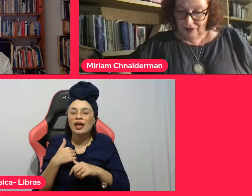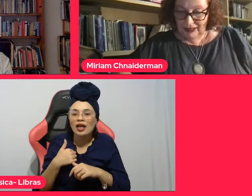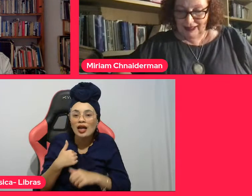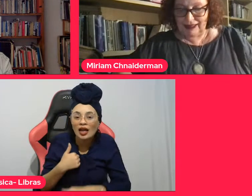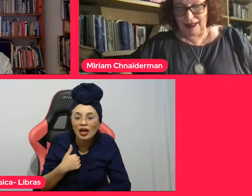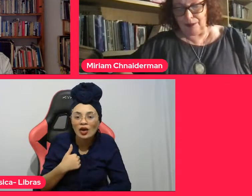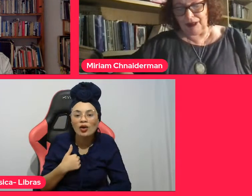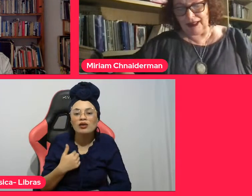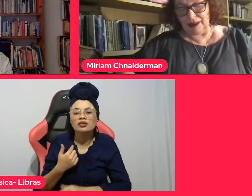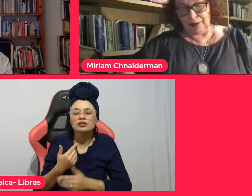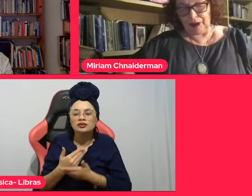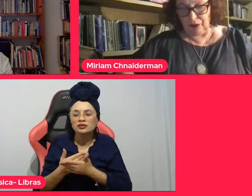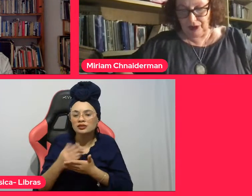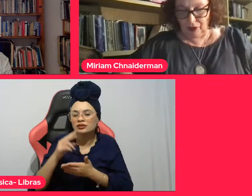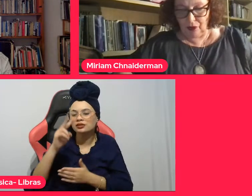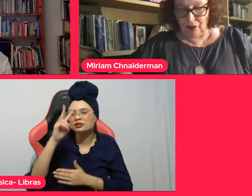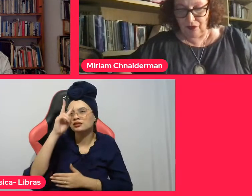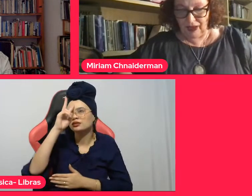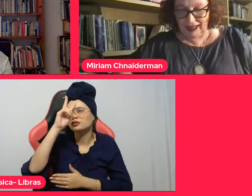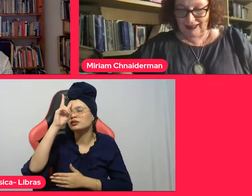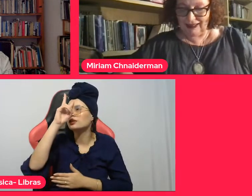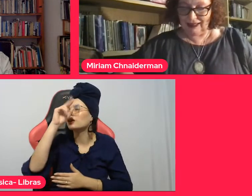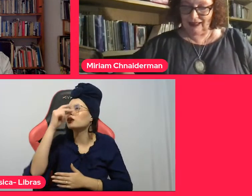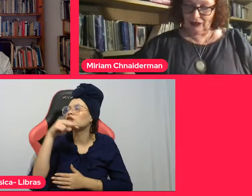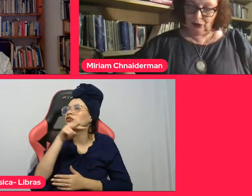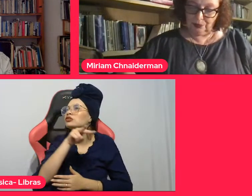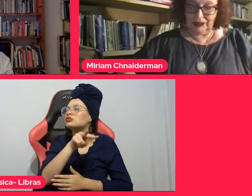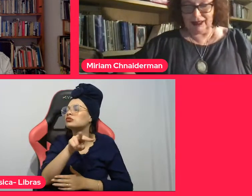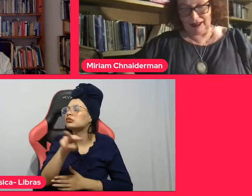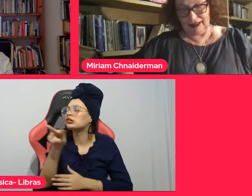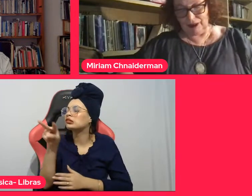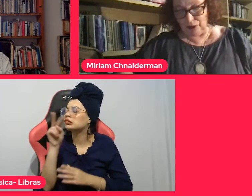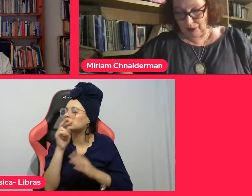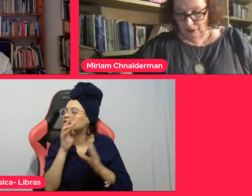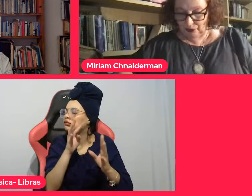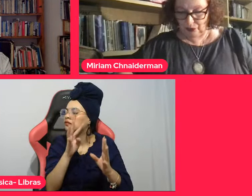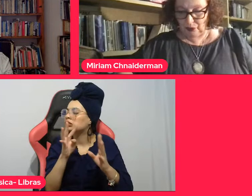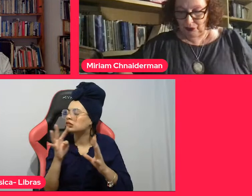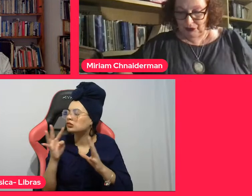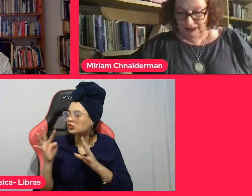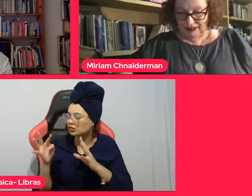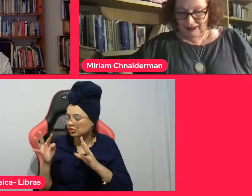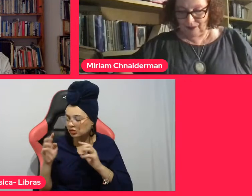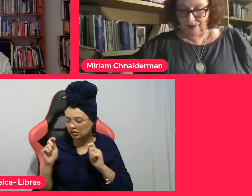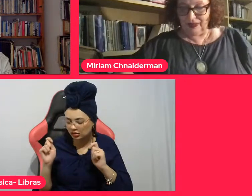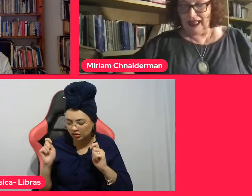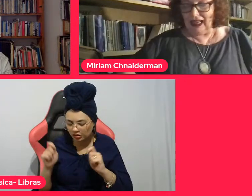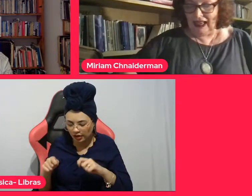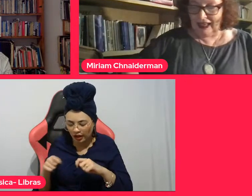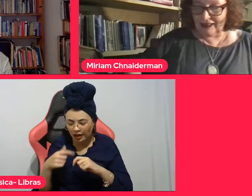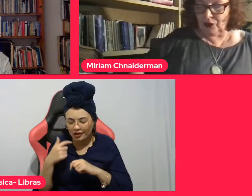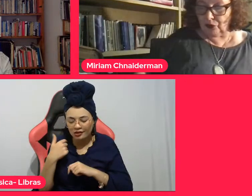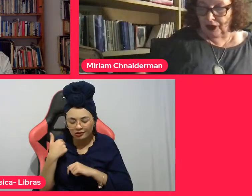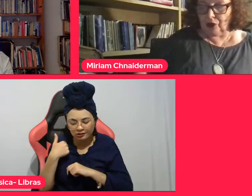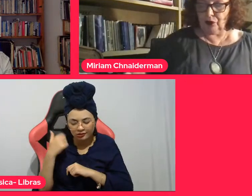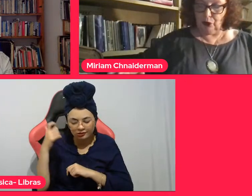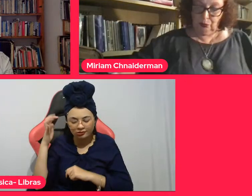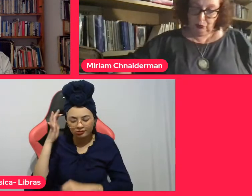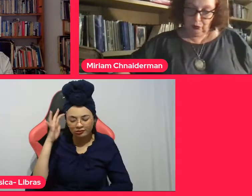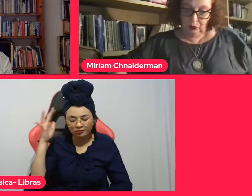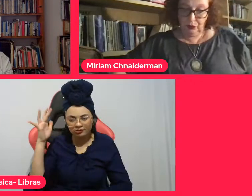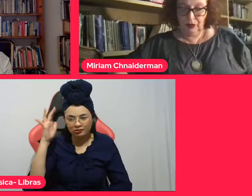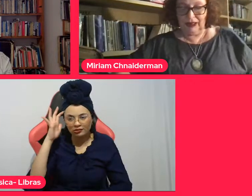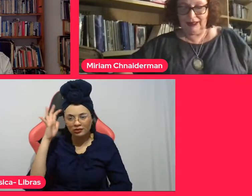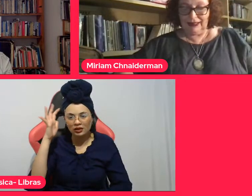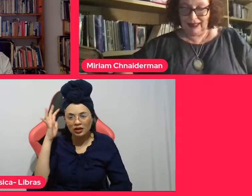uma vez recebidas pelo eu, convertem-se na substância do eu. Ou seja, entre o eu